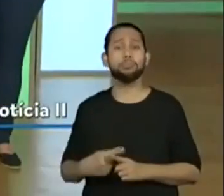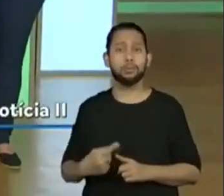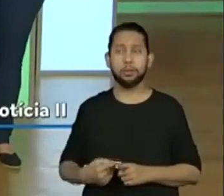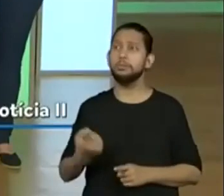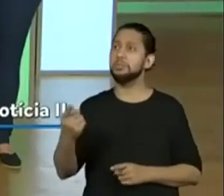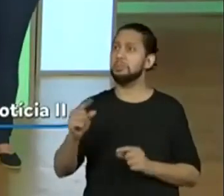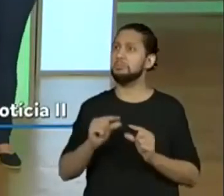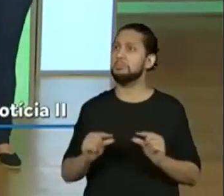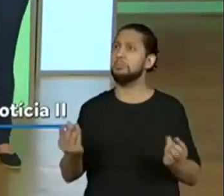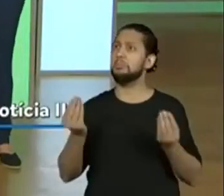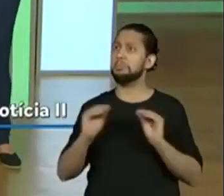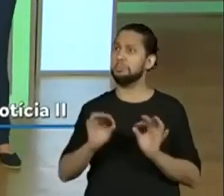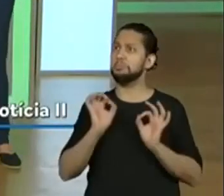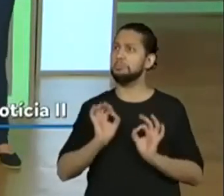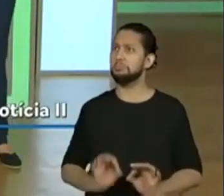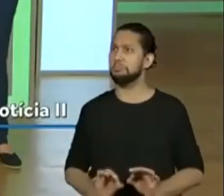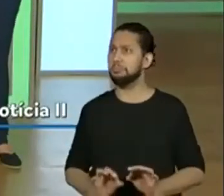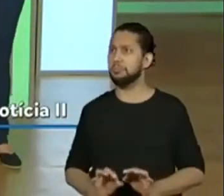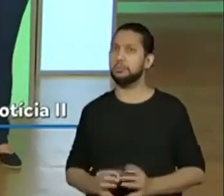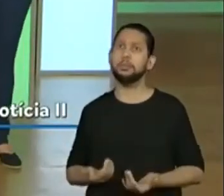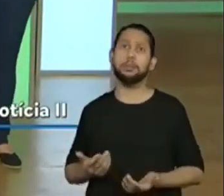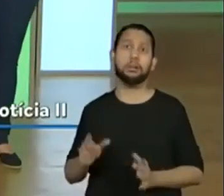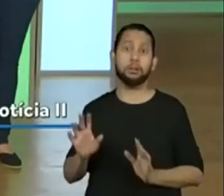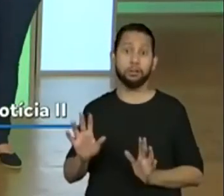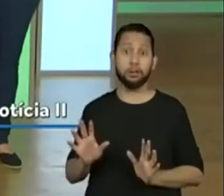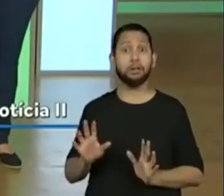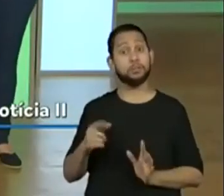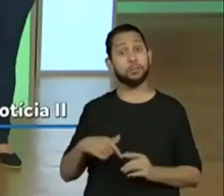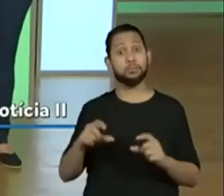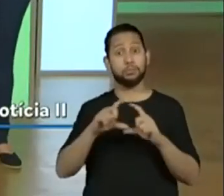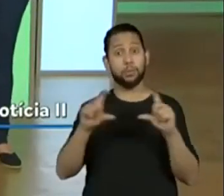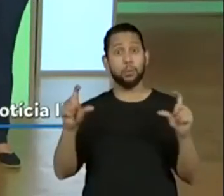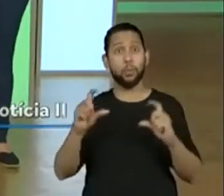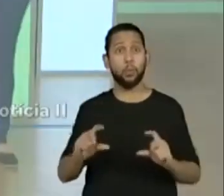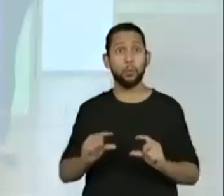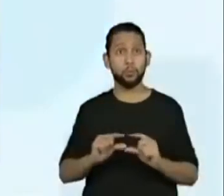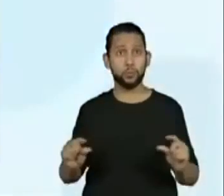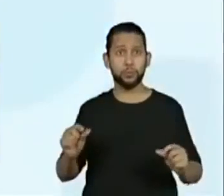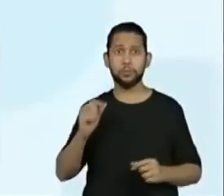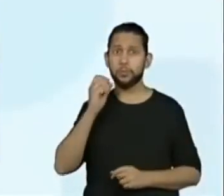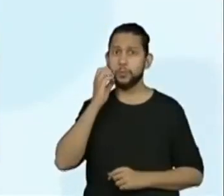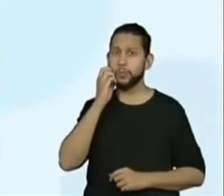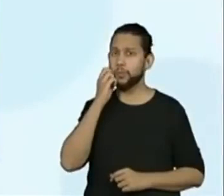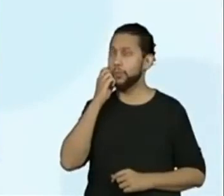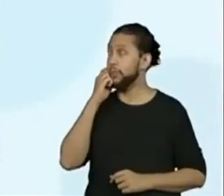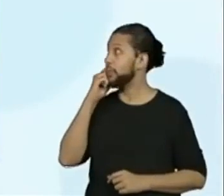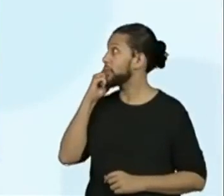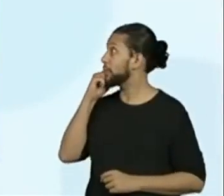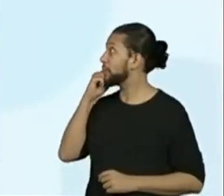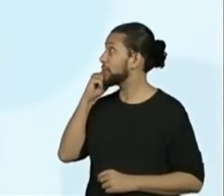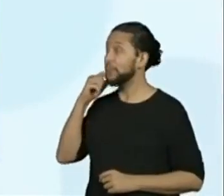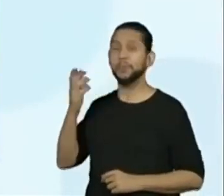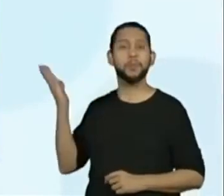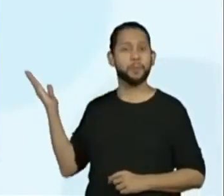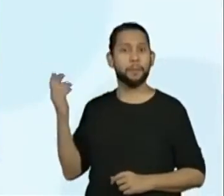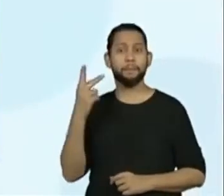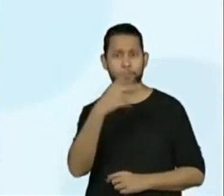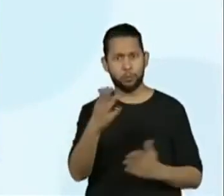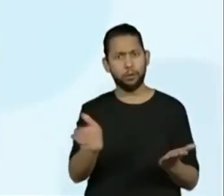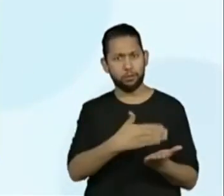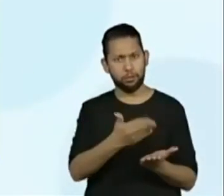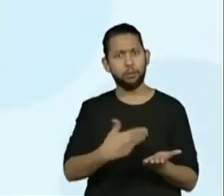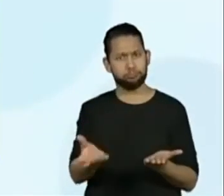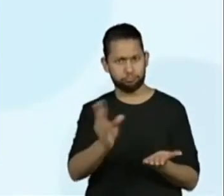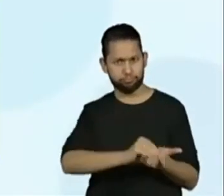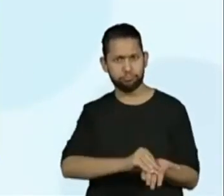na íntegra. Só faltou, é. Só faltaram copiar. O olho direitinho. Então, vamos ver aqui, ó. Olha só. Vocês copiam lá no caderno, tá, gente?